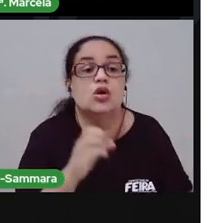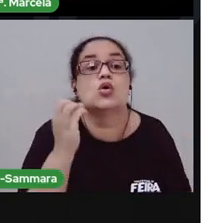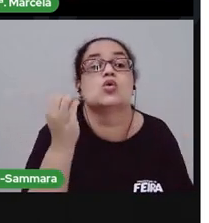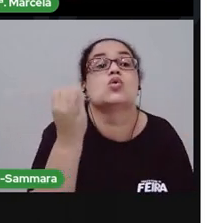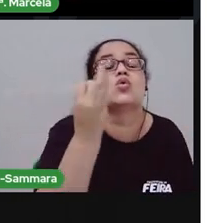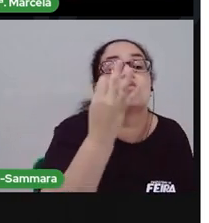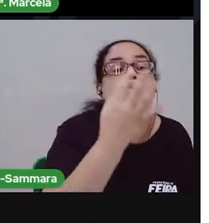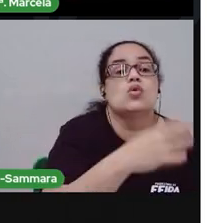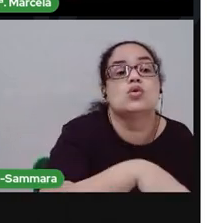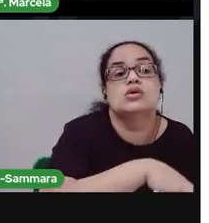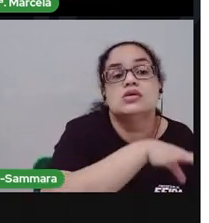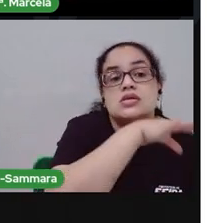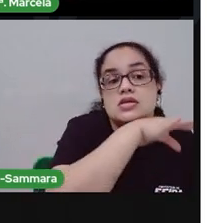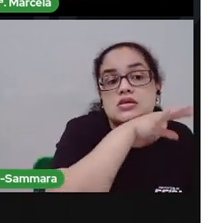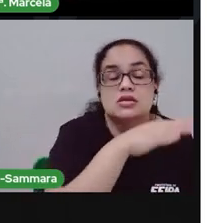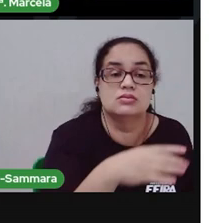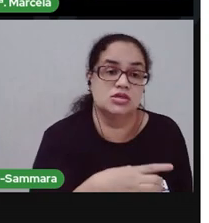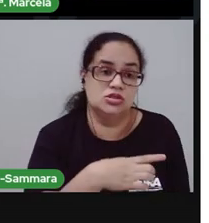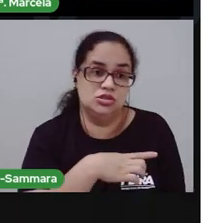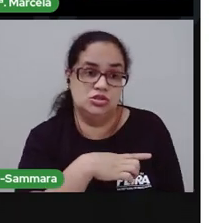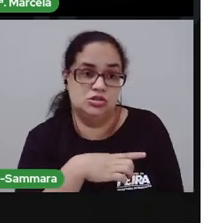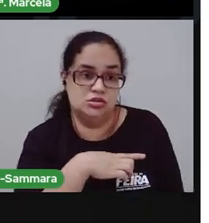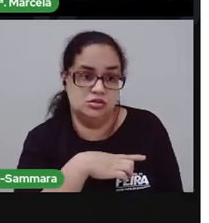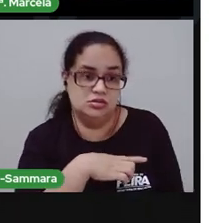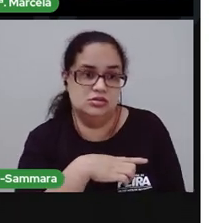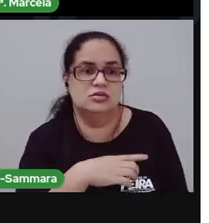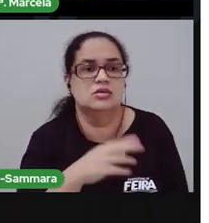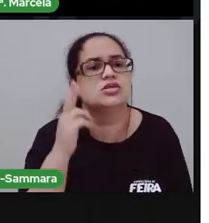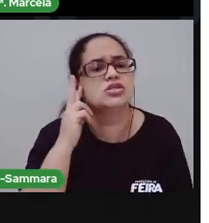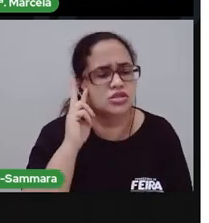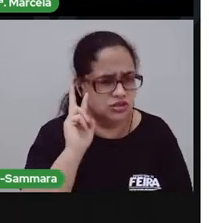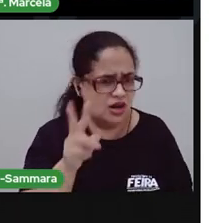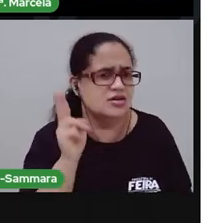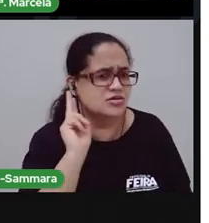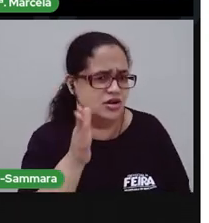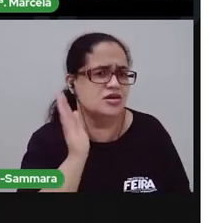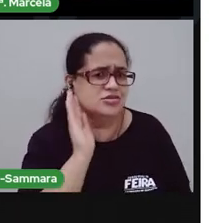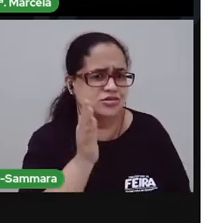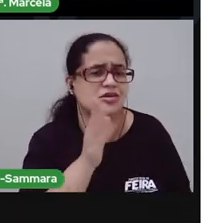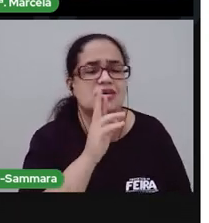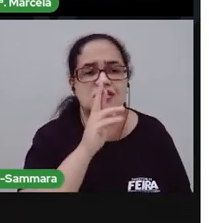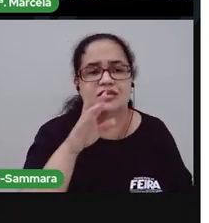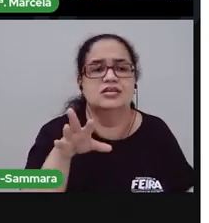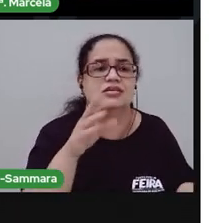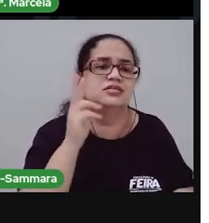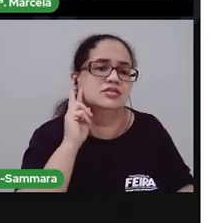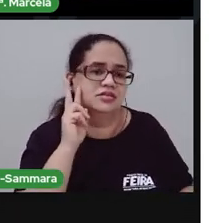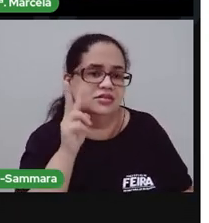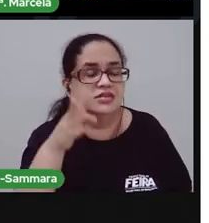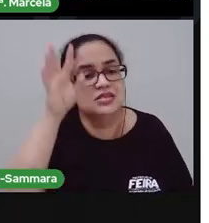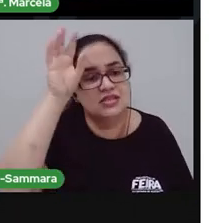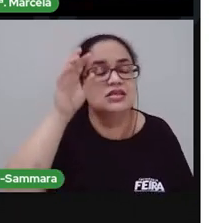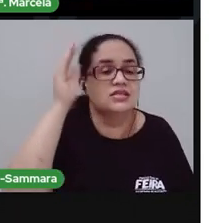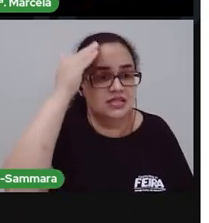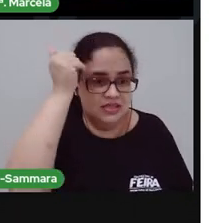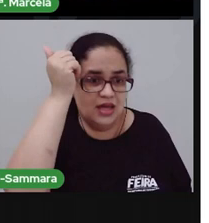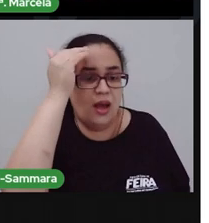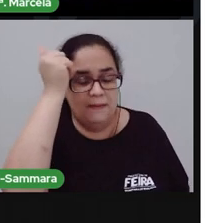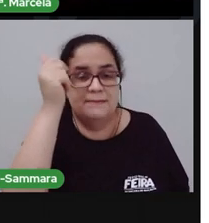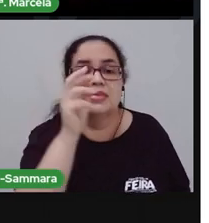animais tinham. A gente já deu a dica, né? Quem pegou a dica já vai responder